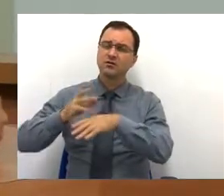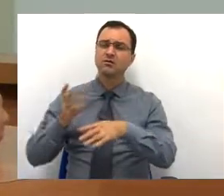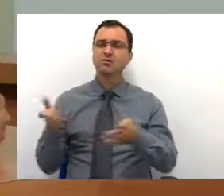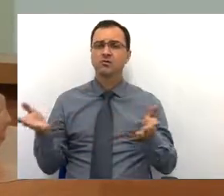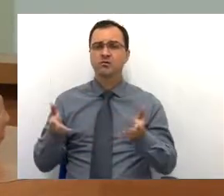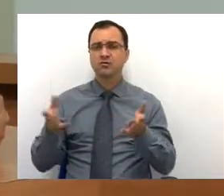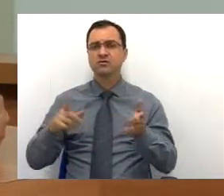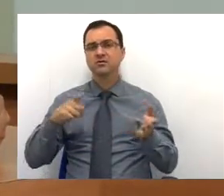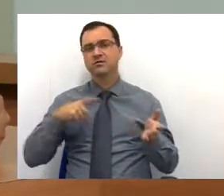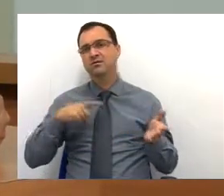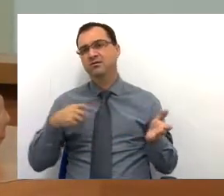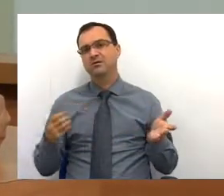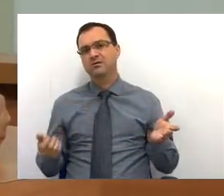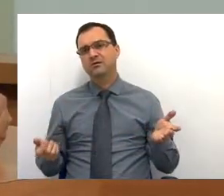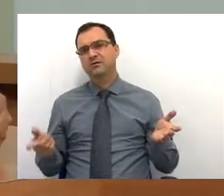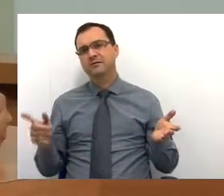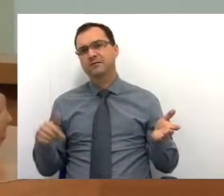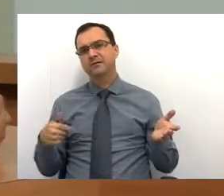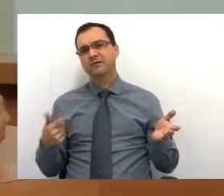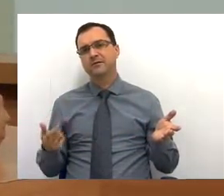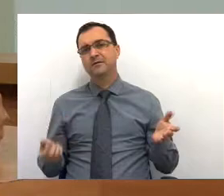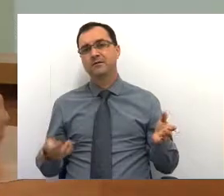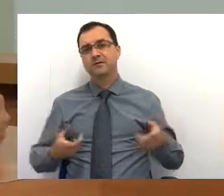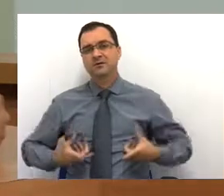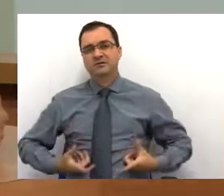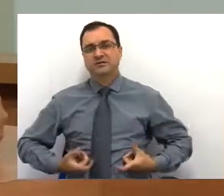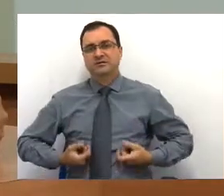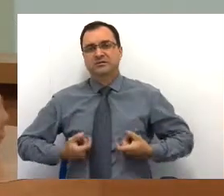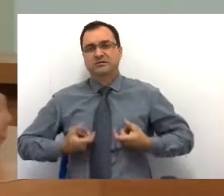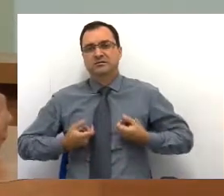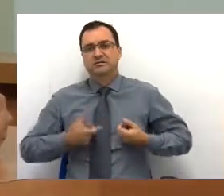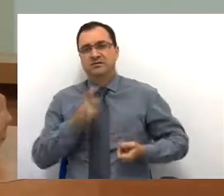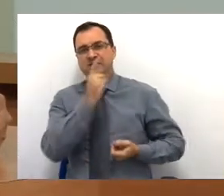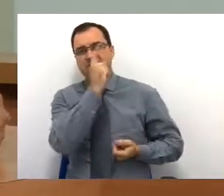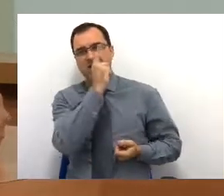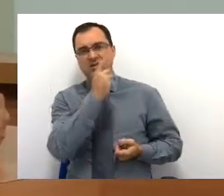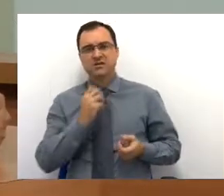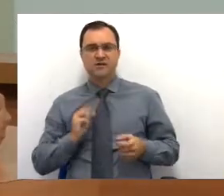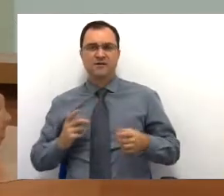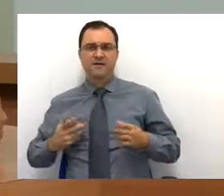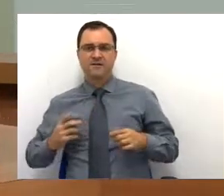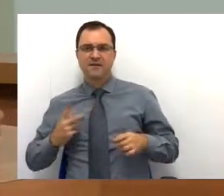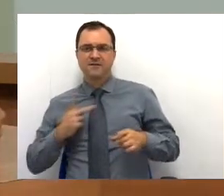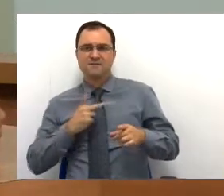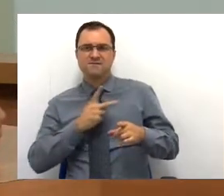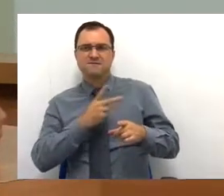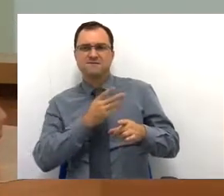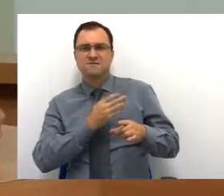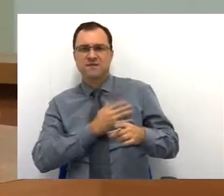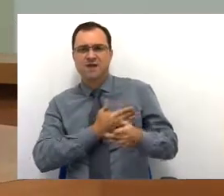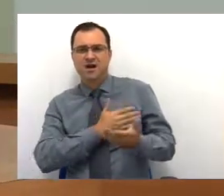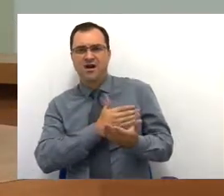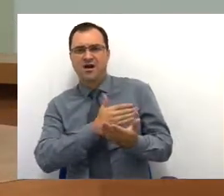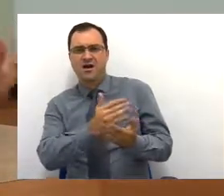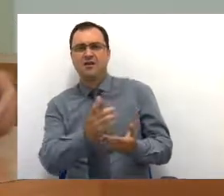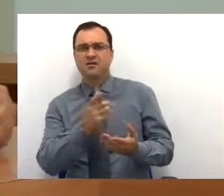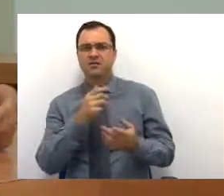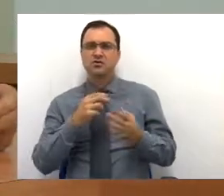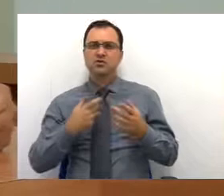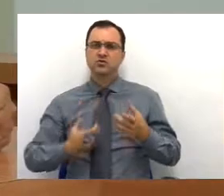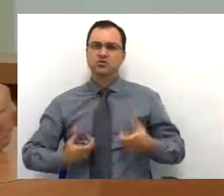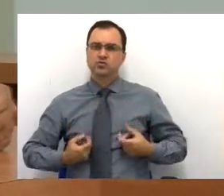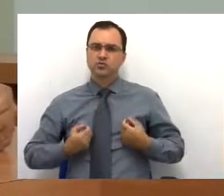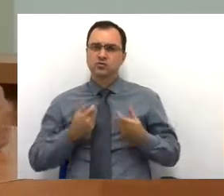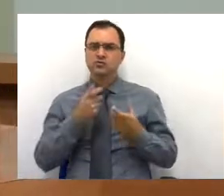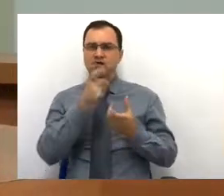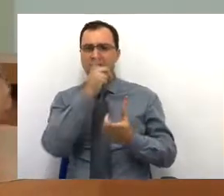hoje temos a... o câncer de próstata que está avançando, e através do câncer de próstata vem outras doenças,